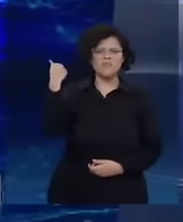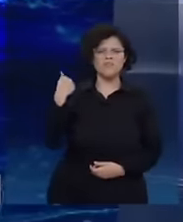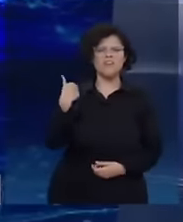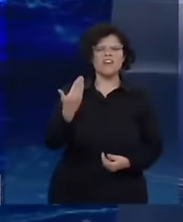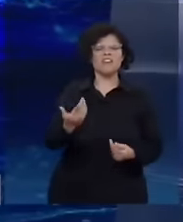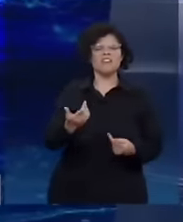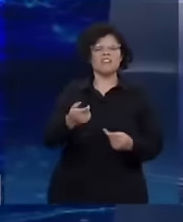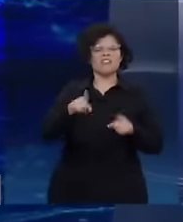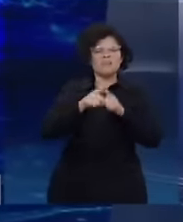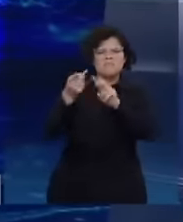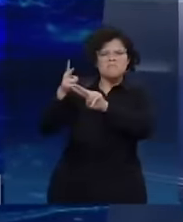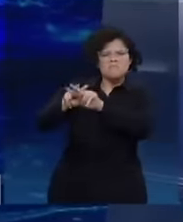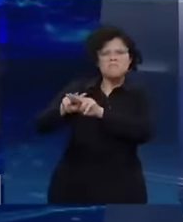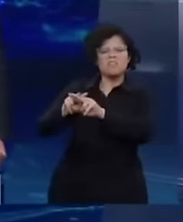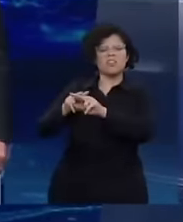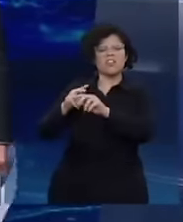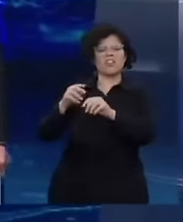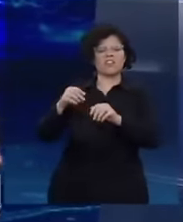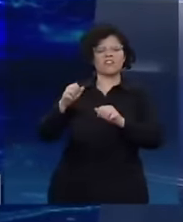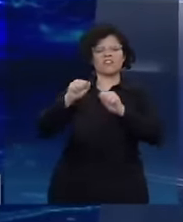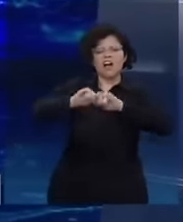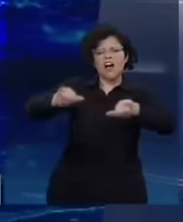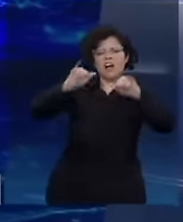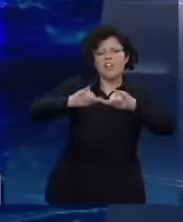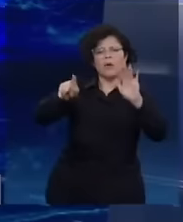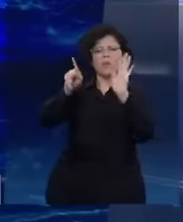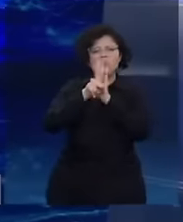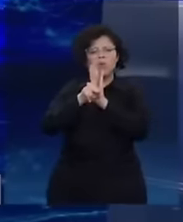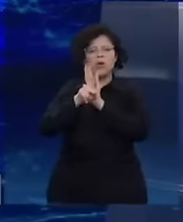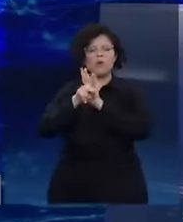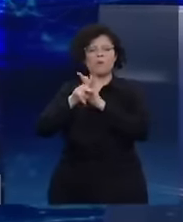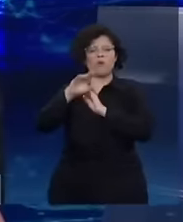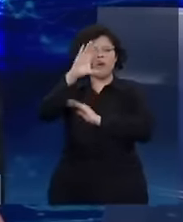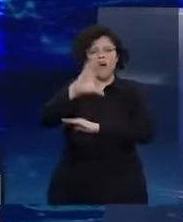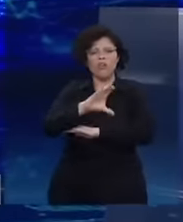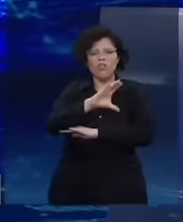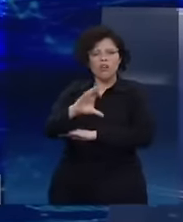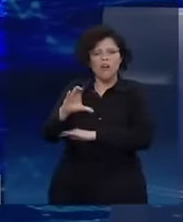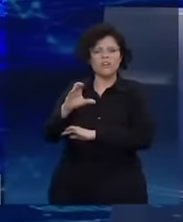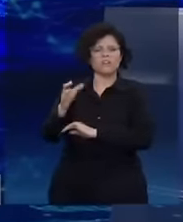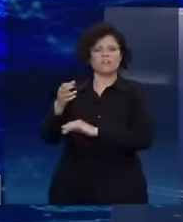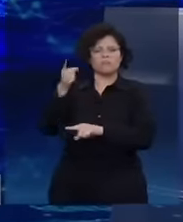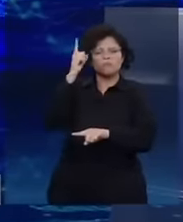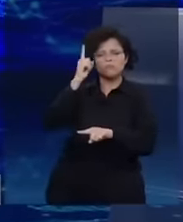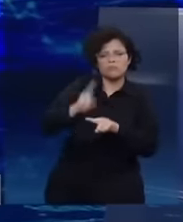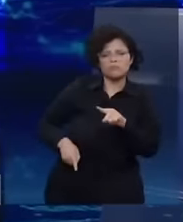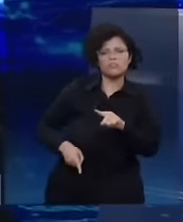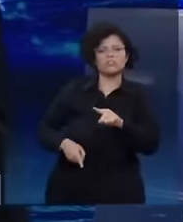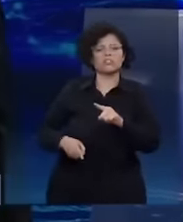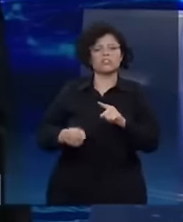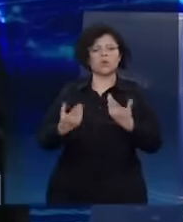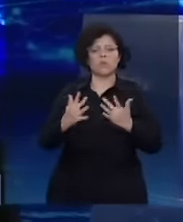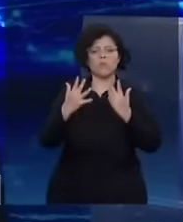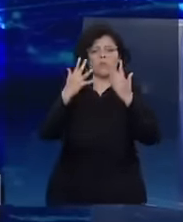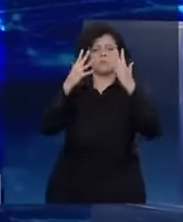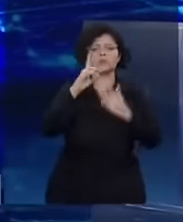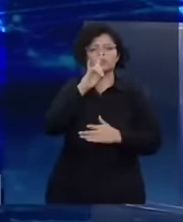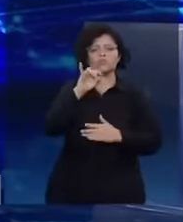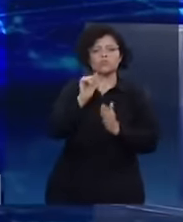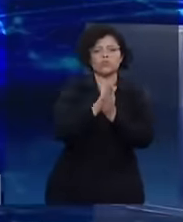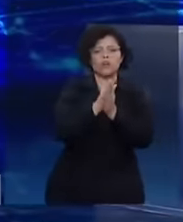de TV e rádio católica. Ele acabou de proibir a comemoração do Dia da Bíblia,